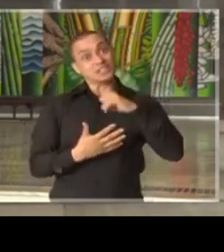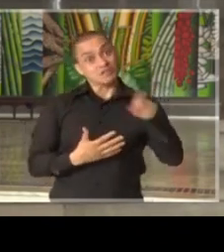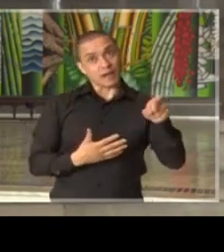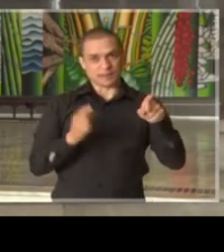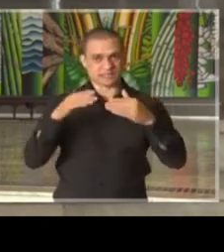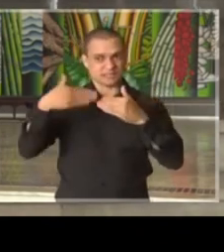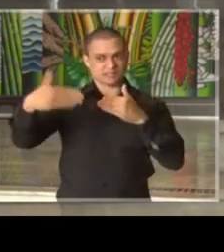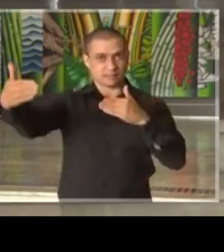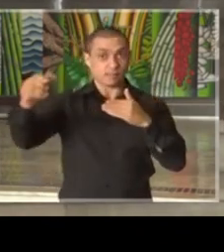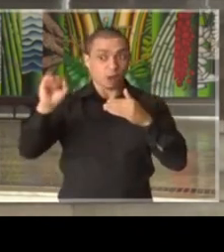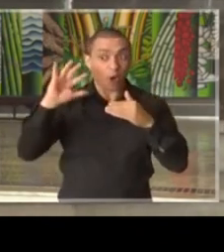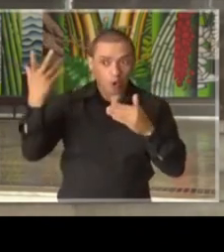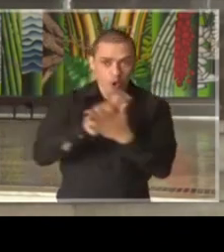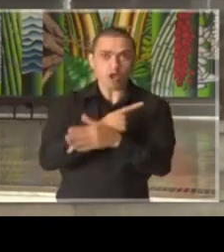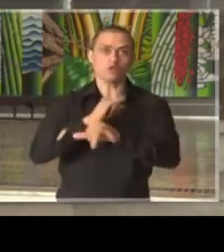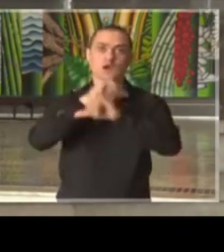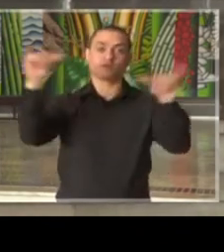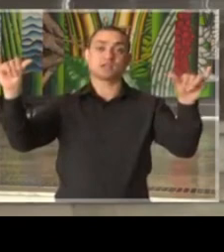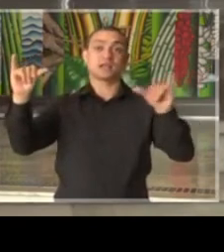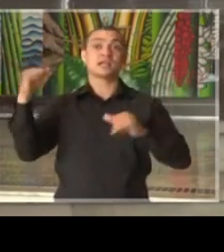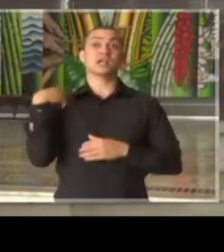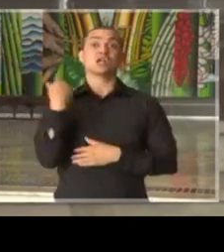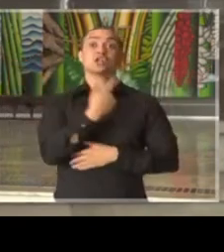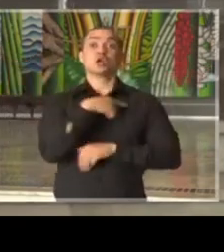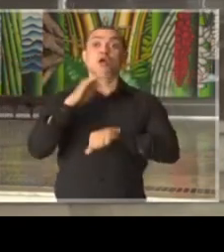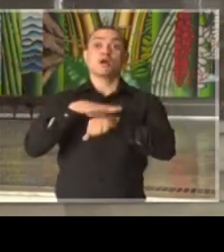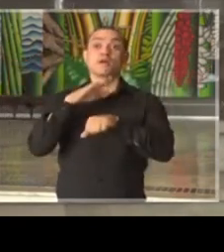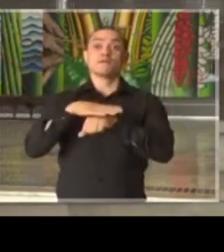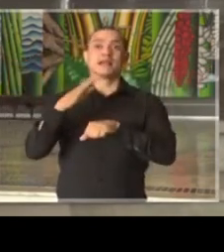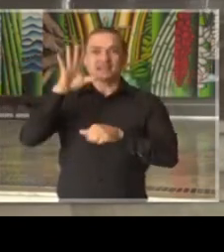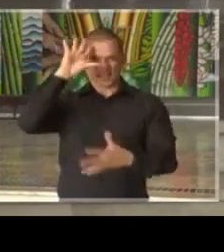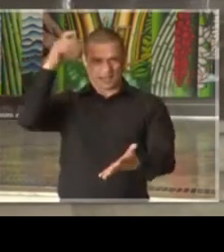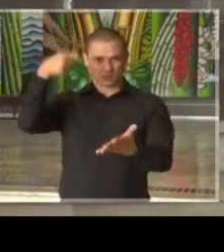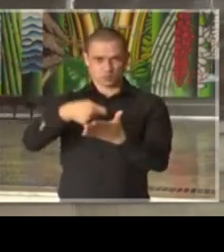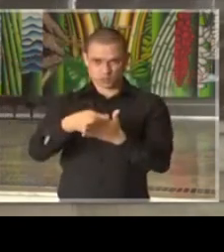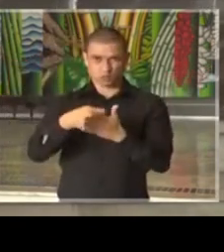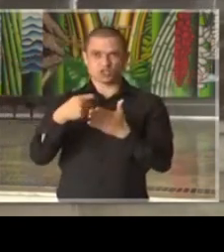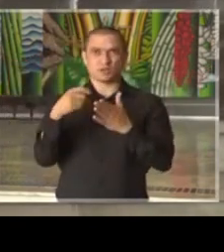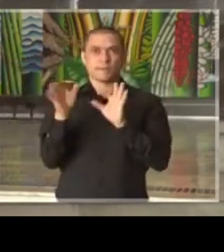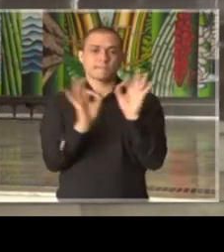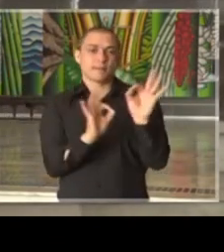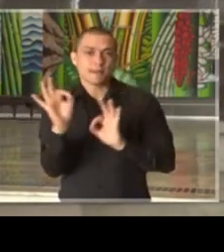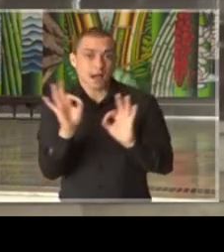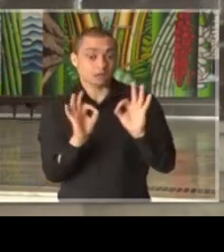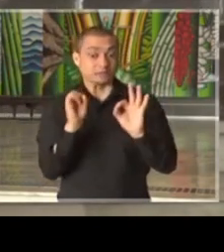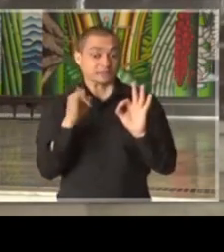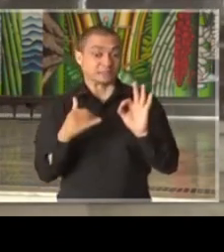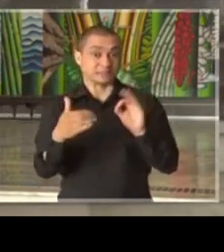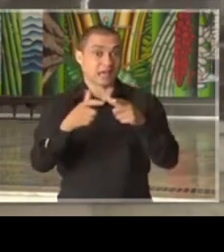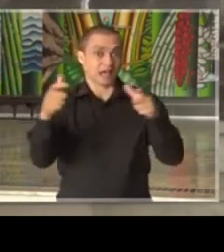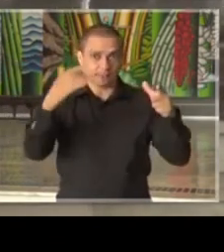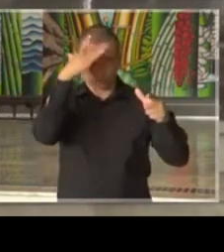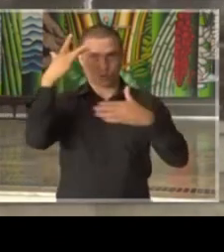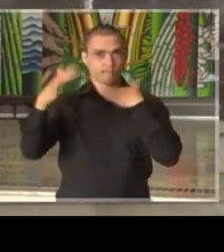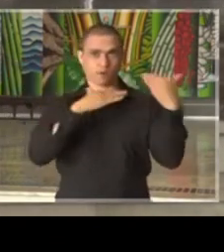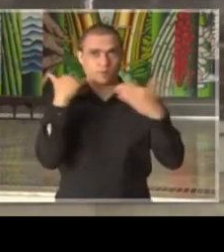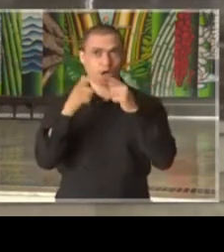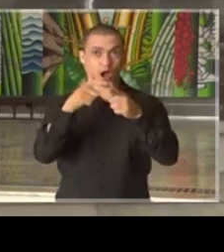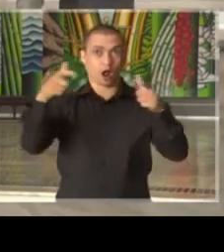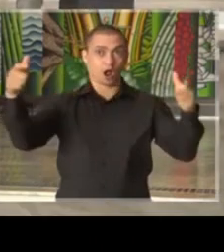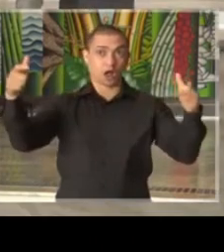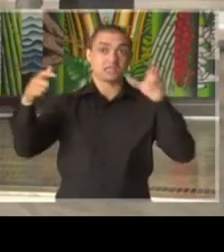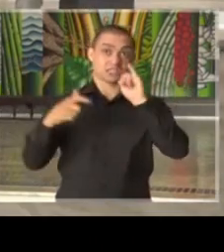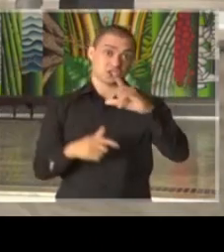posteriori. Nós estamos prevendo uma situação de preparo se tiver um aumento do número de óbitos.